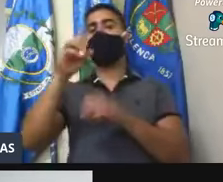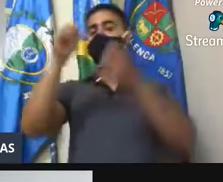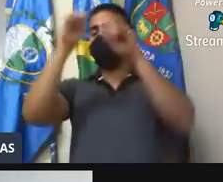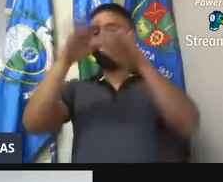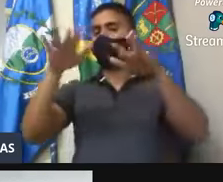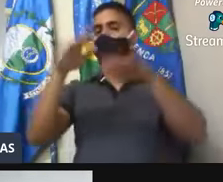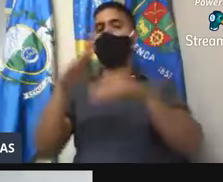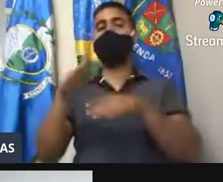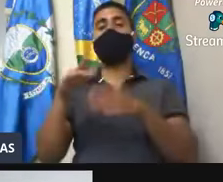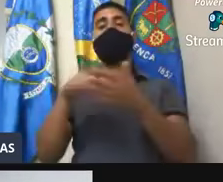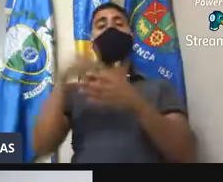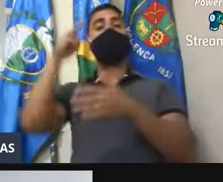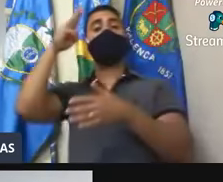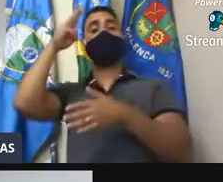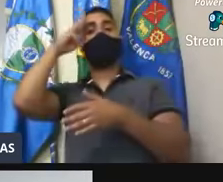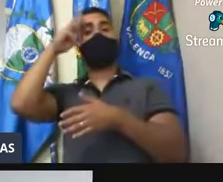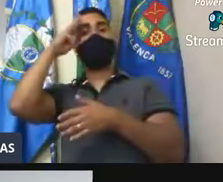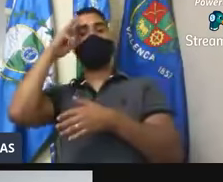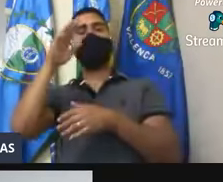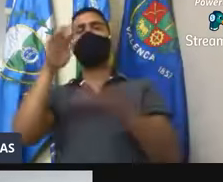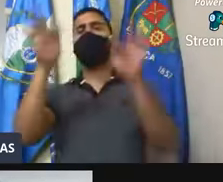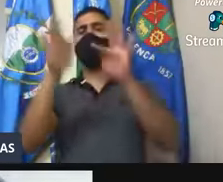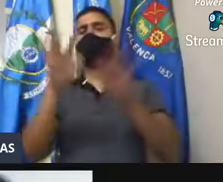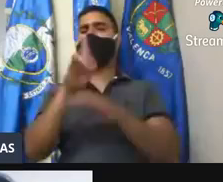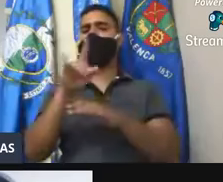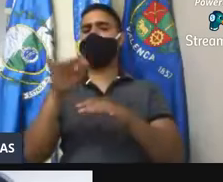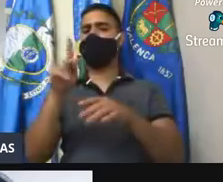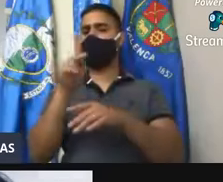terça-feira que vem. Feliz Dia dos Pais.